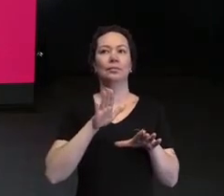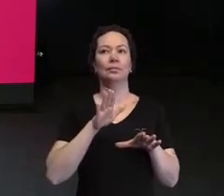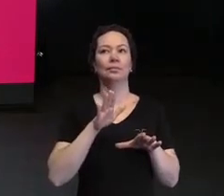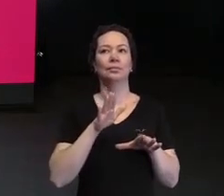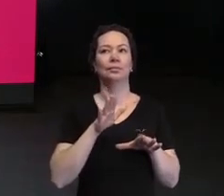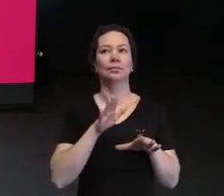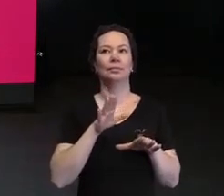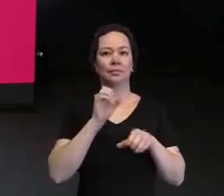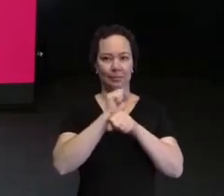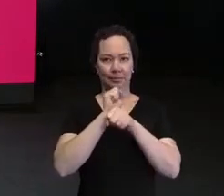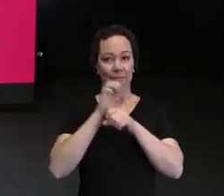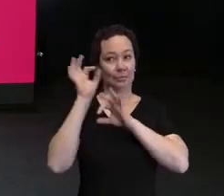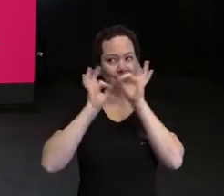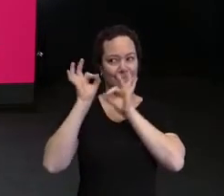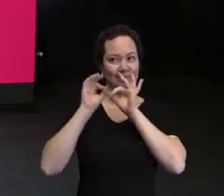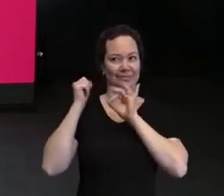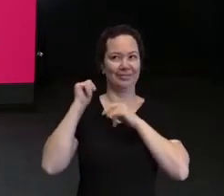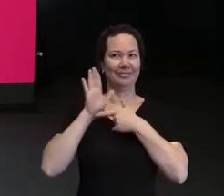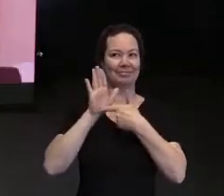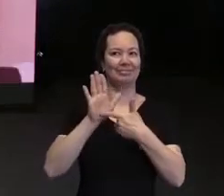Só um minutinho, vamos lá.